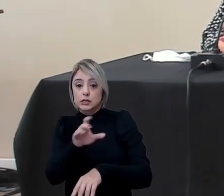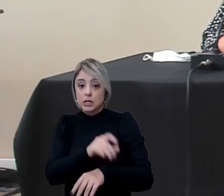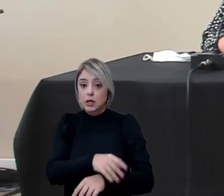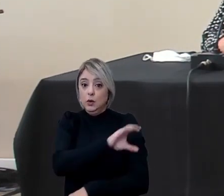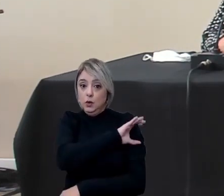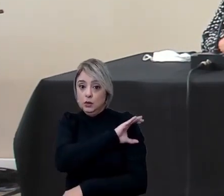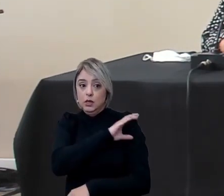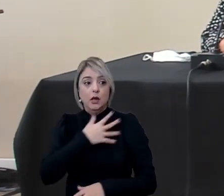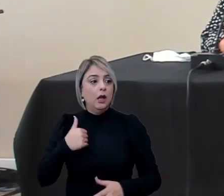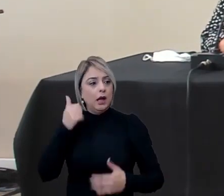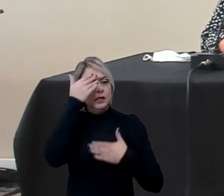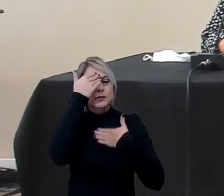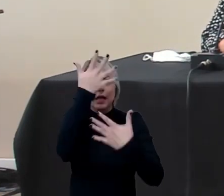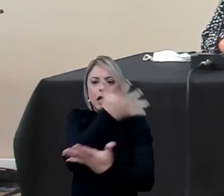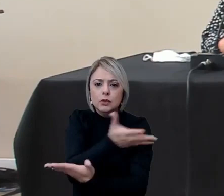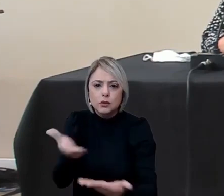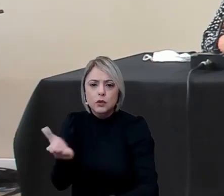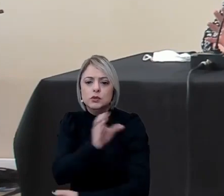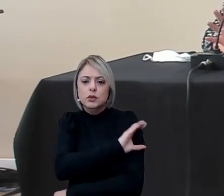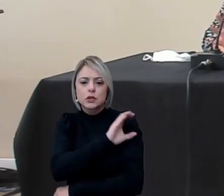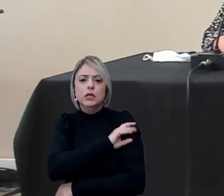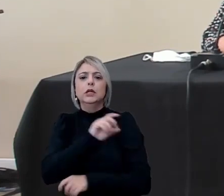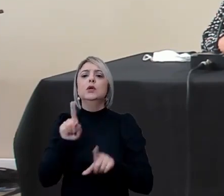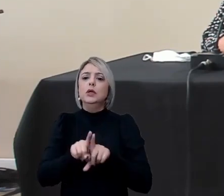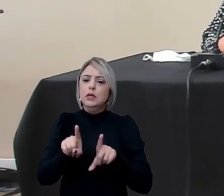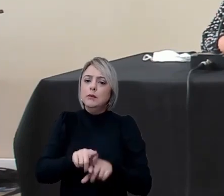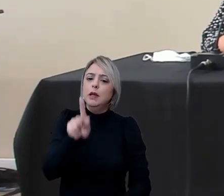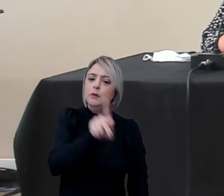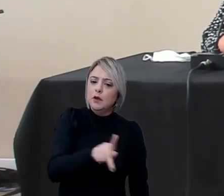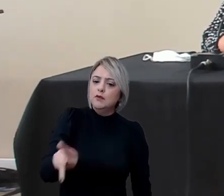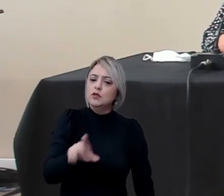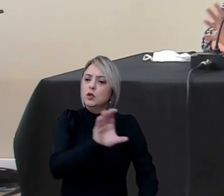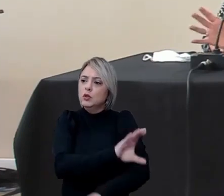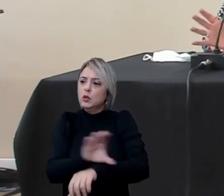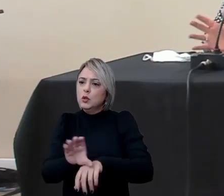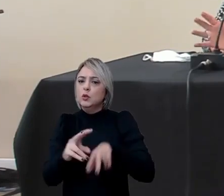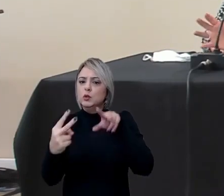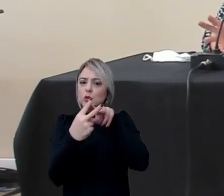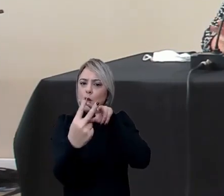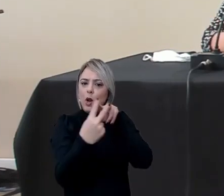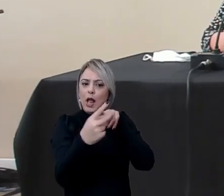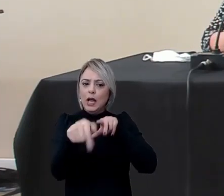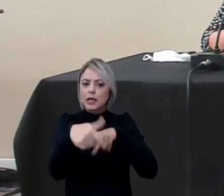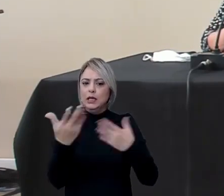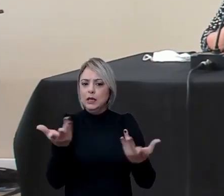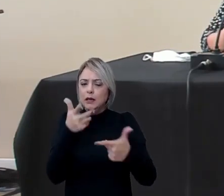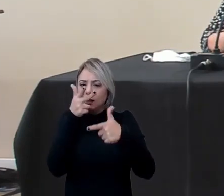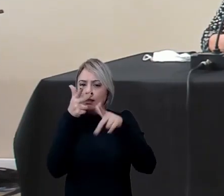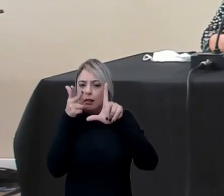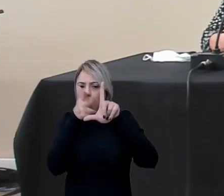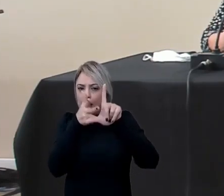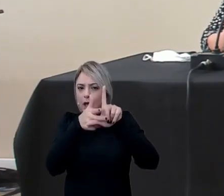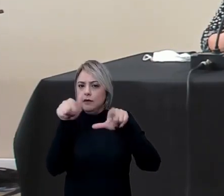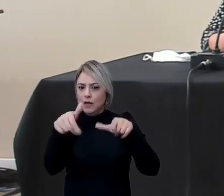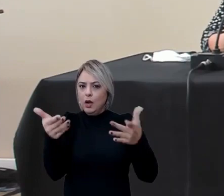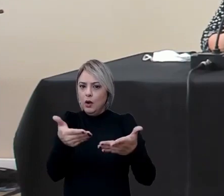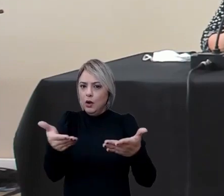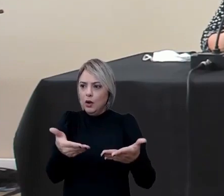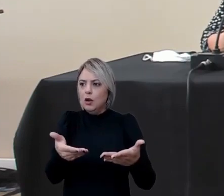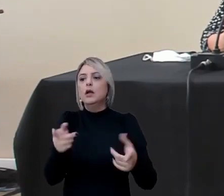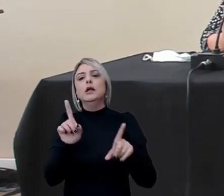eu quero agradecer a todos os coordenadores e docentes dos cursos que estão aí conosco que também